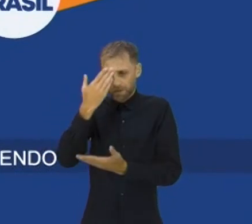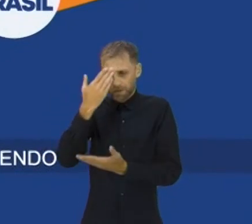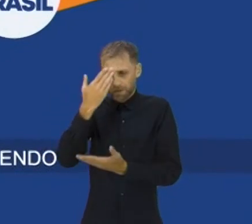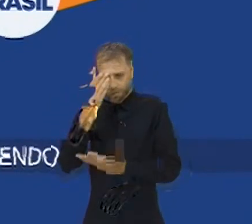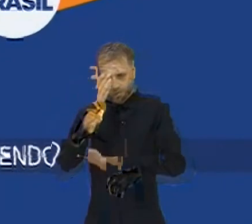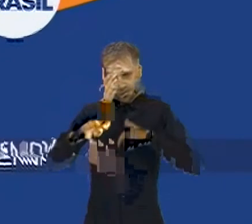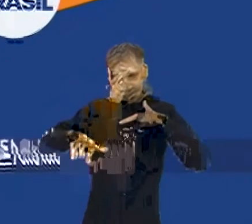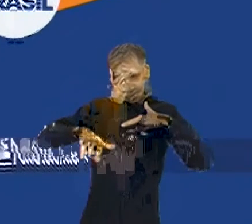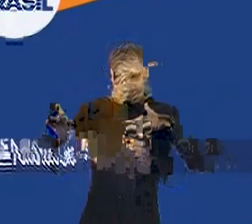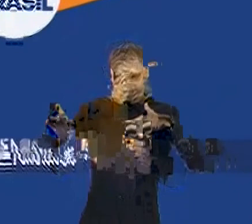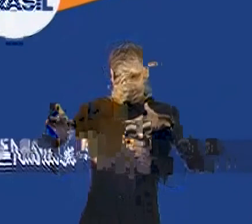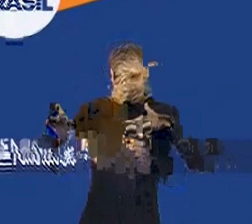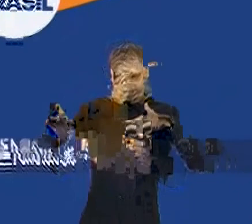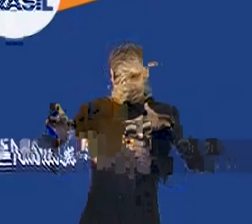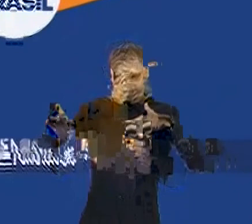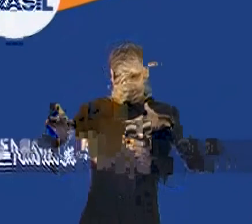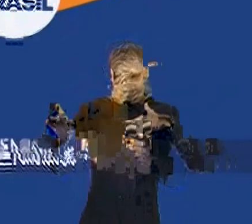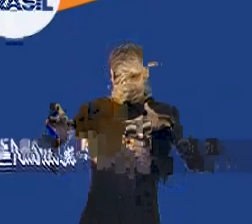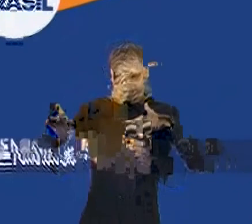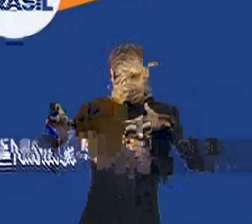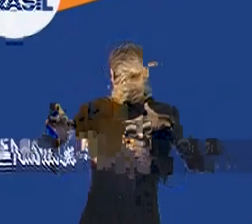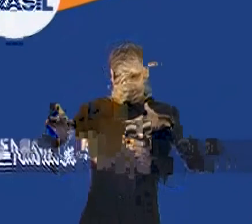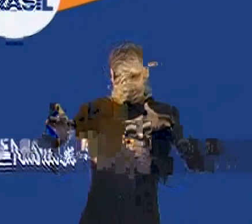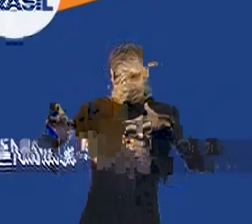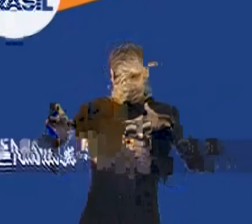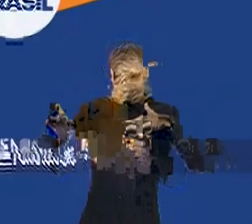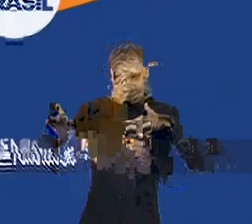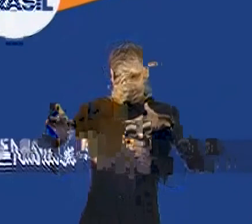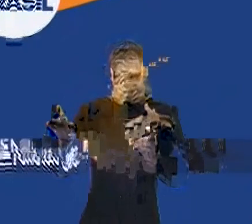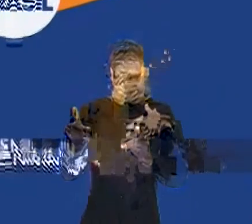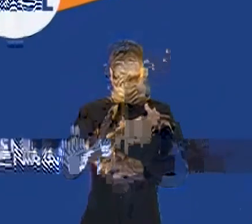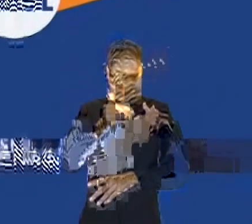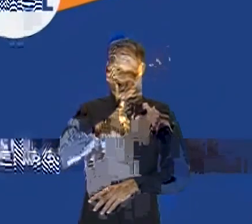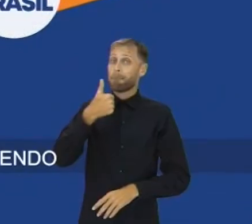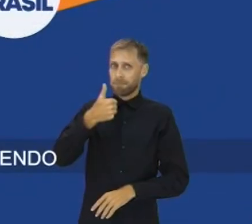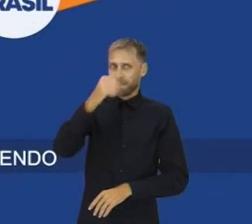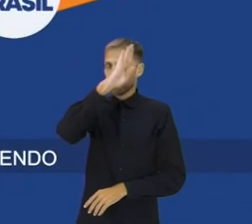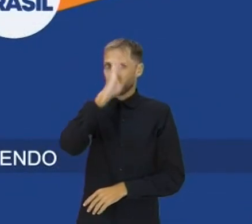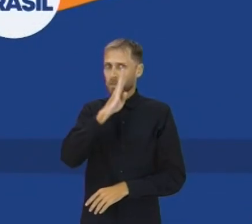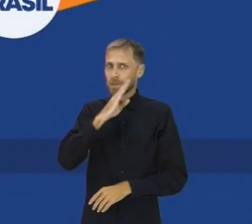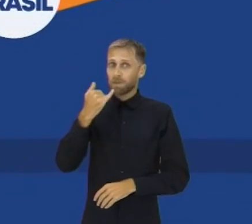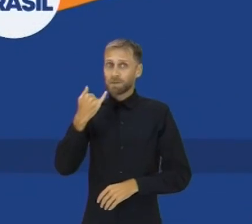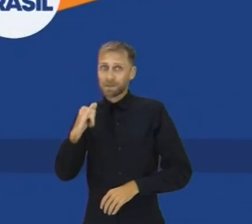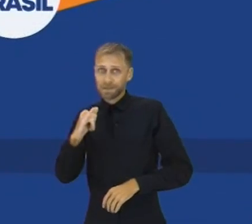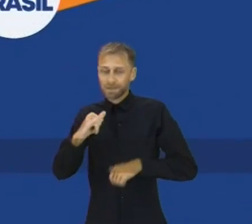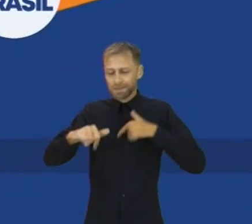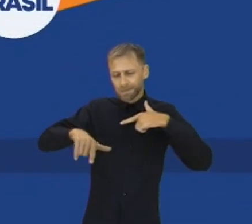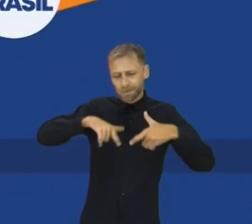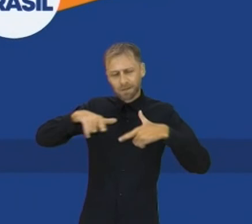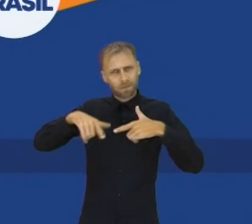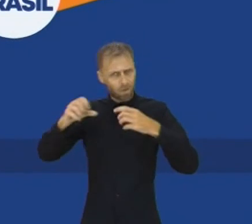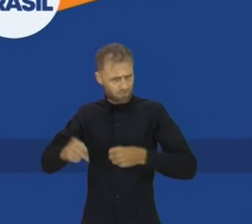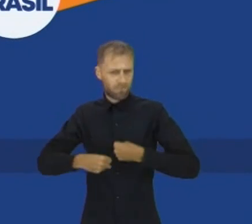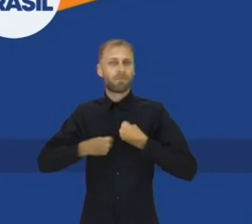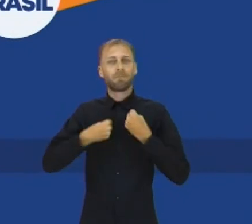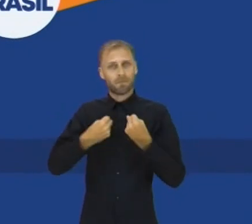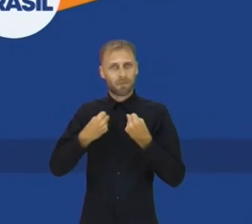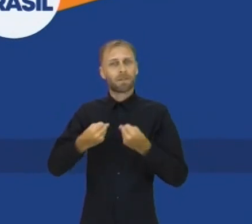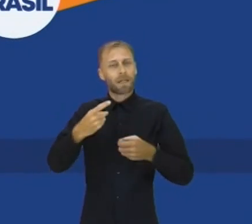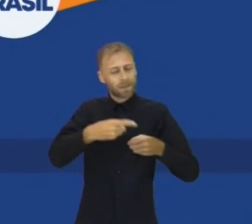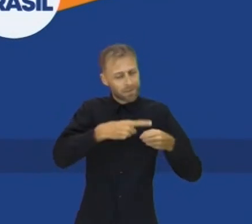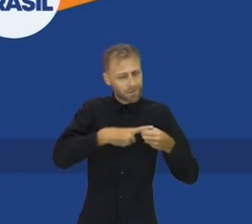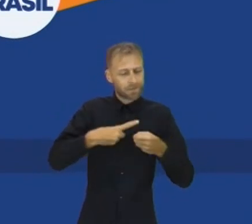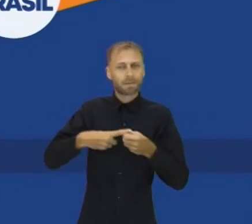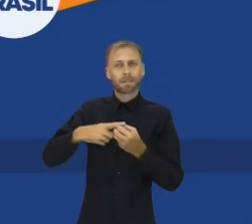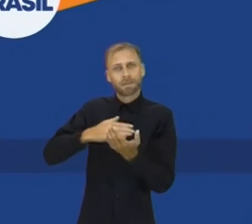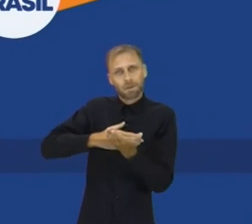E fortaleça o nosso país Desenvolvendo um trabalho que fortaleça os municípios É na